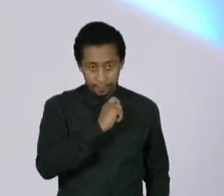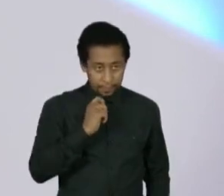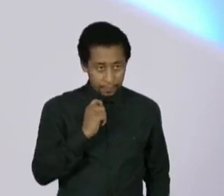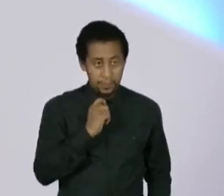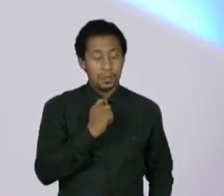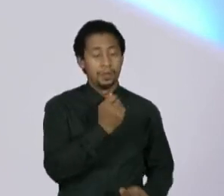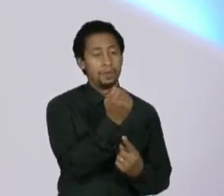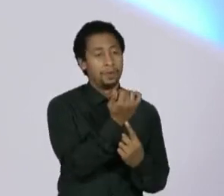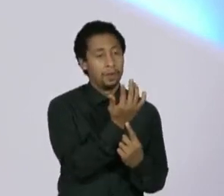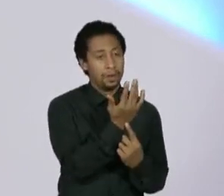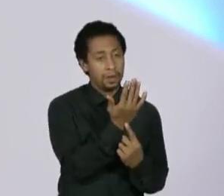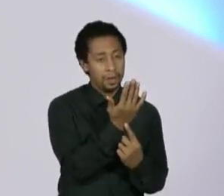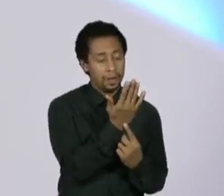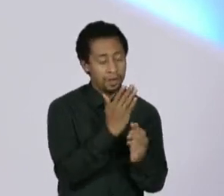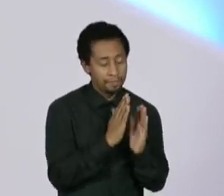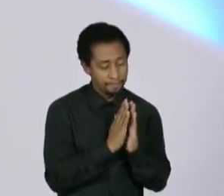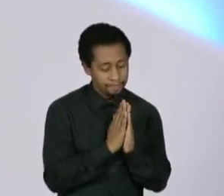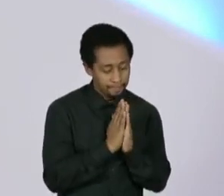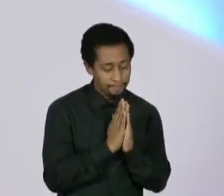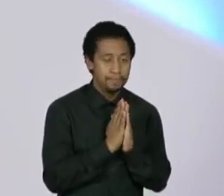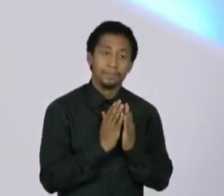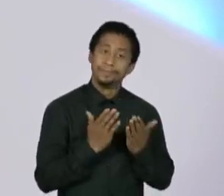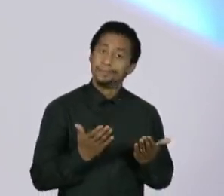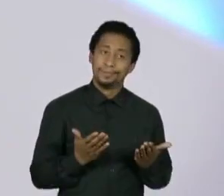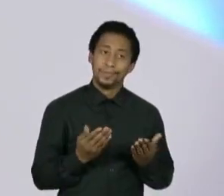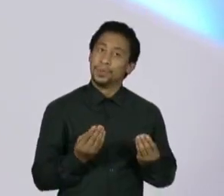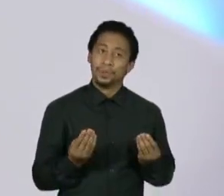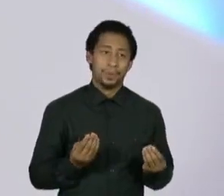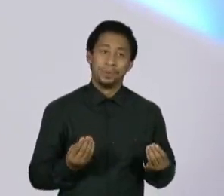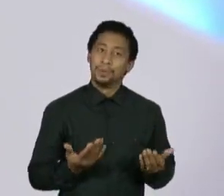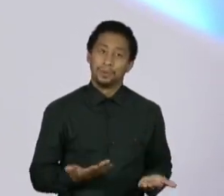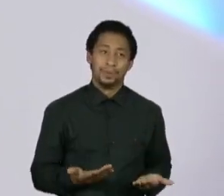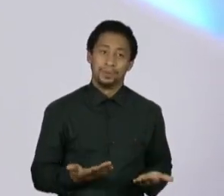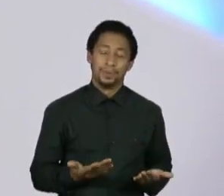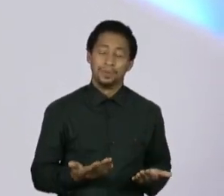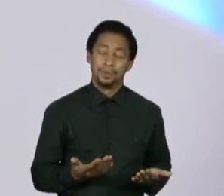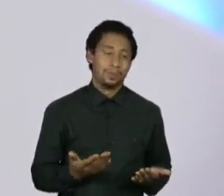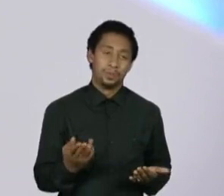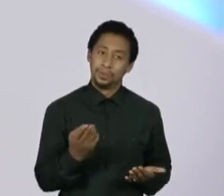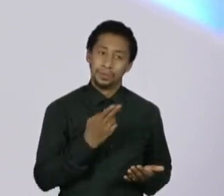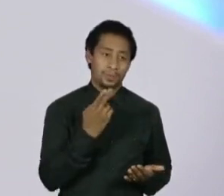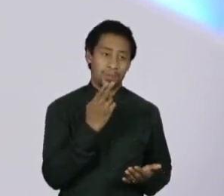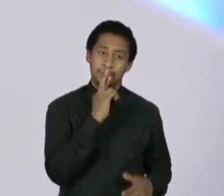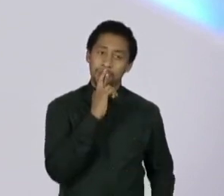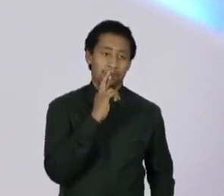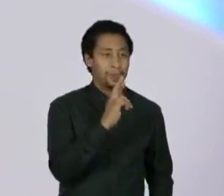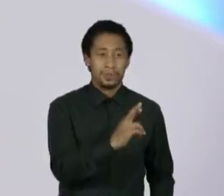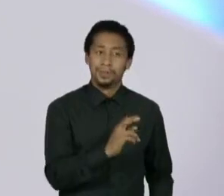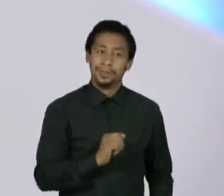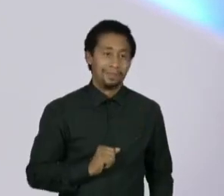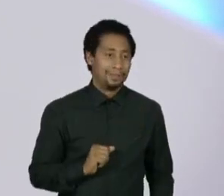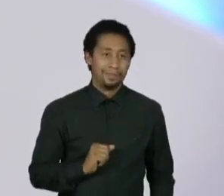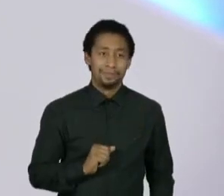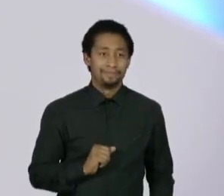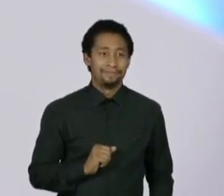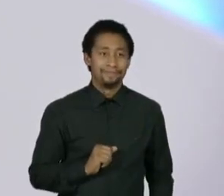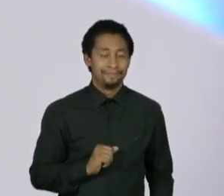só posso responder para negar todas as críticas da